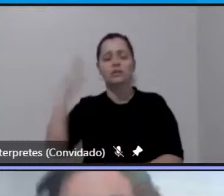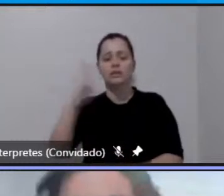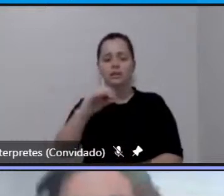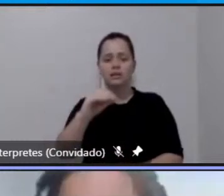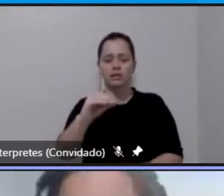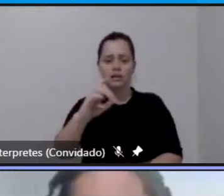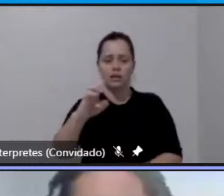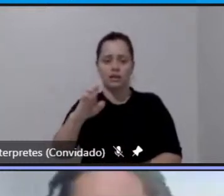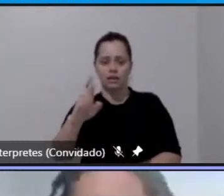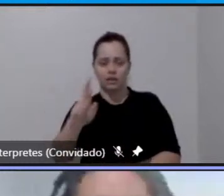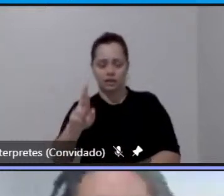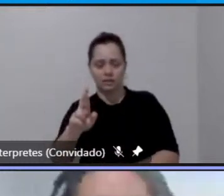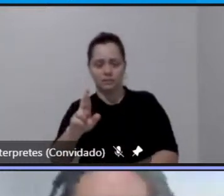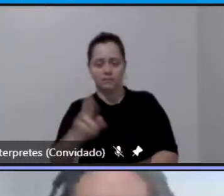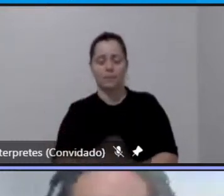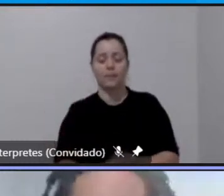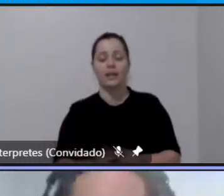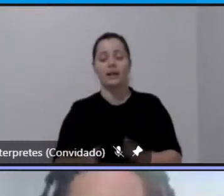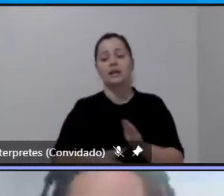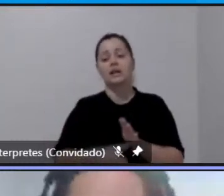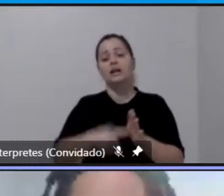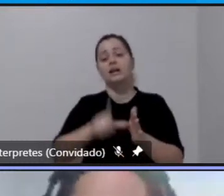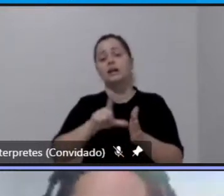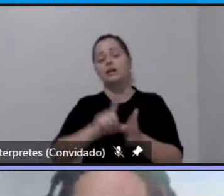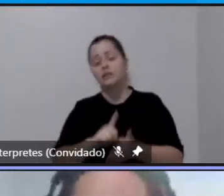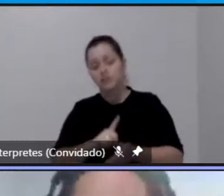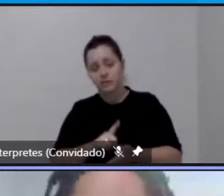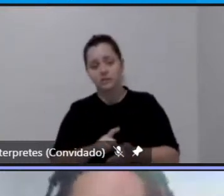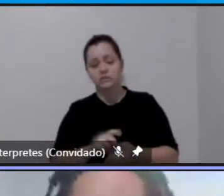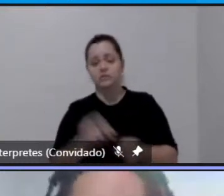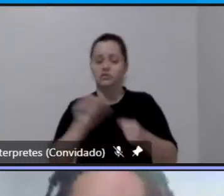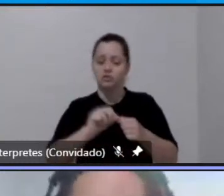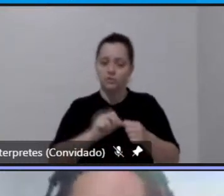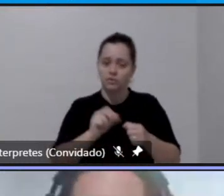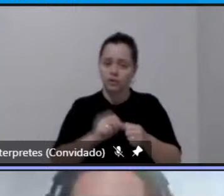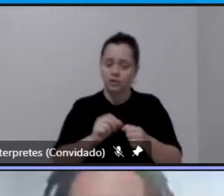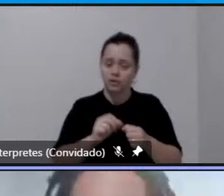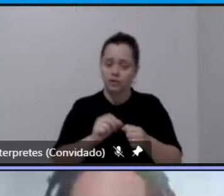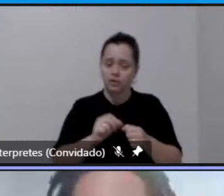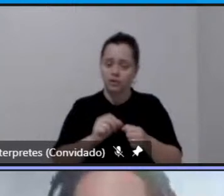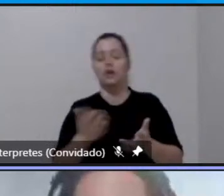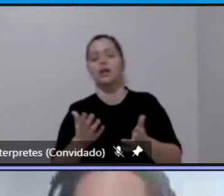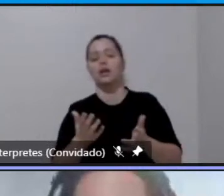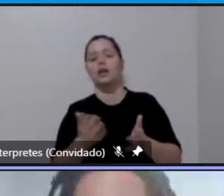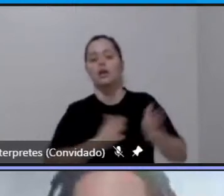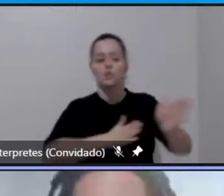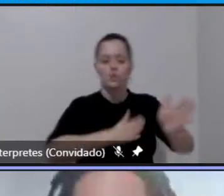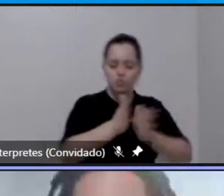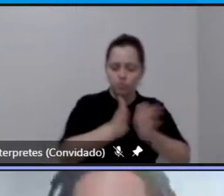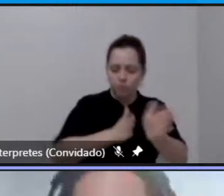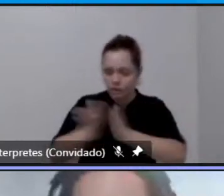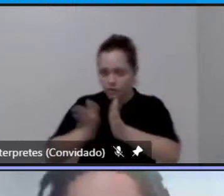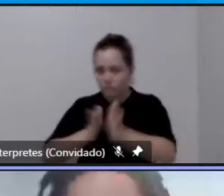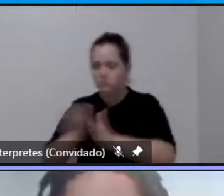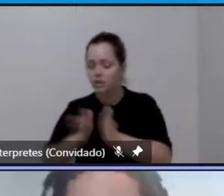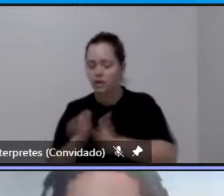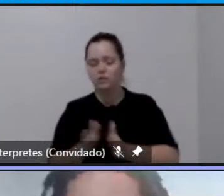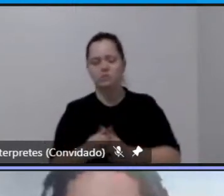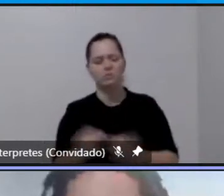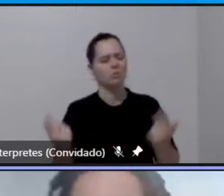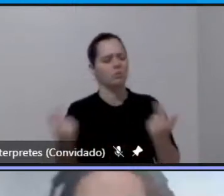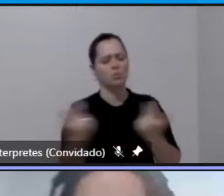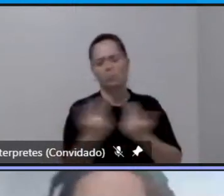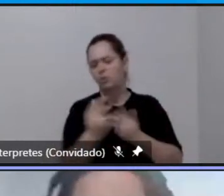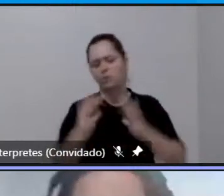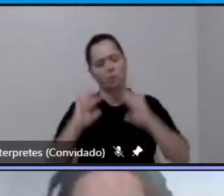da Artesp as linhas tem a mesma são as mesmas linhas as mesmas os mesmos trajetos